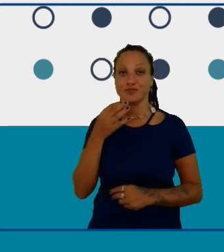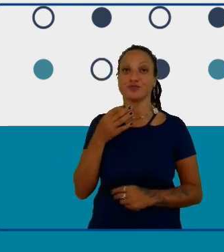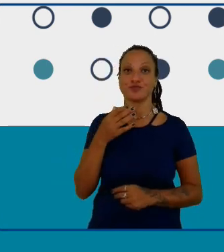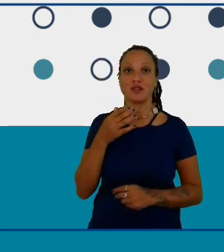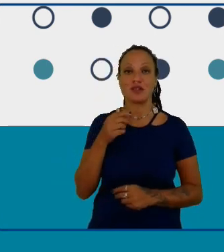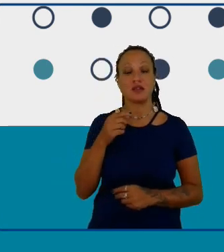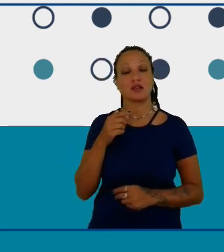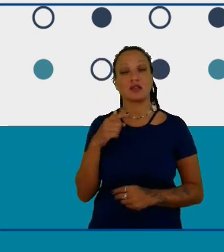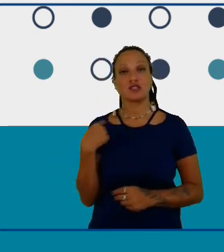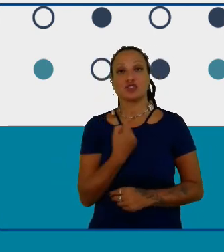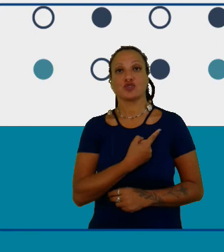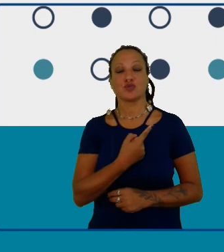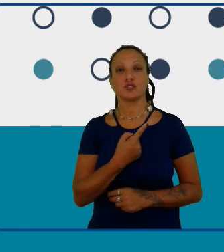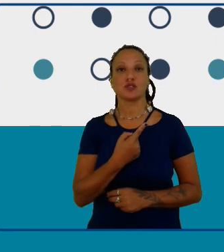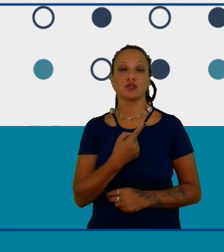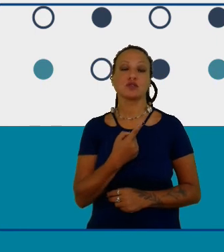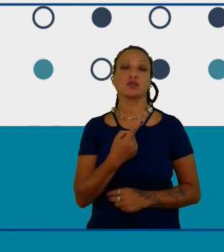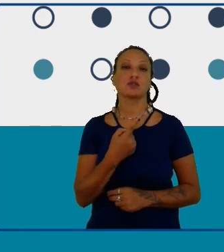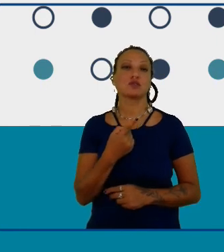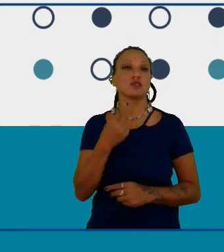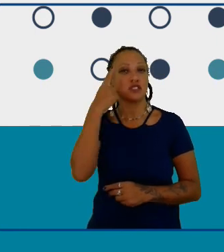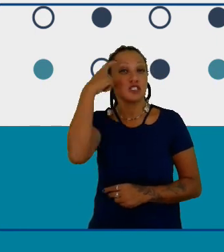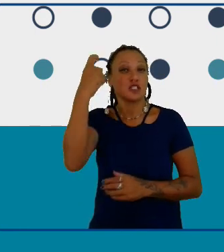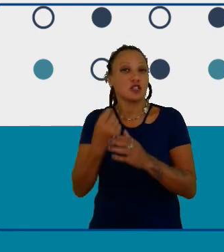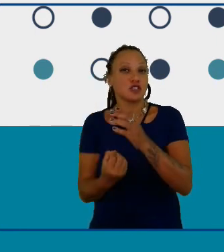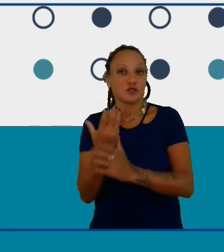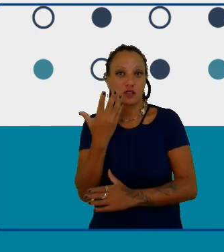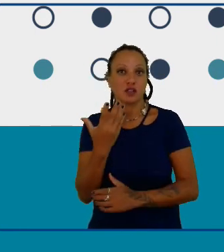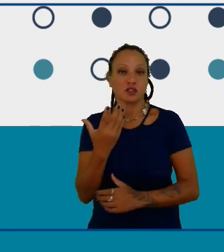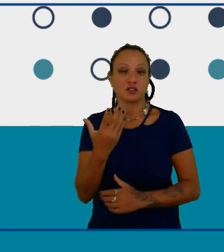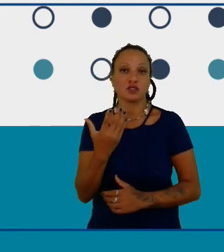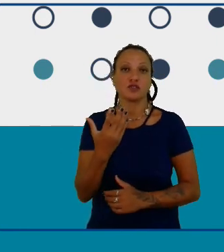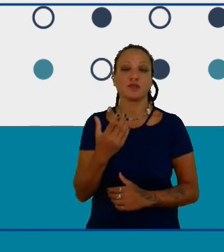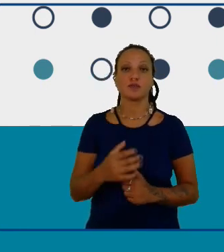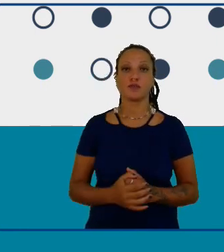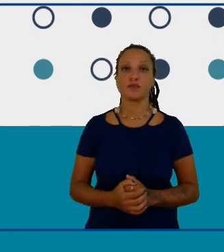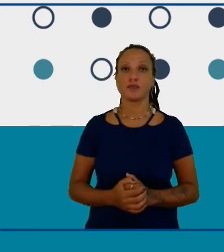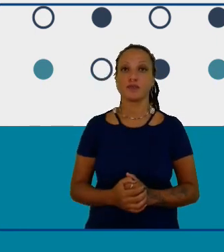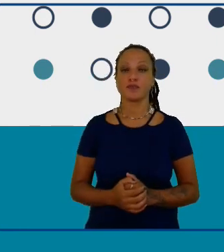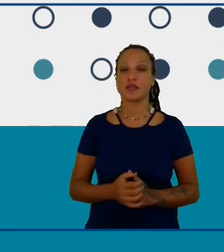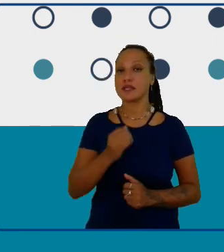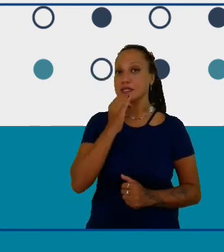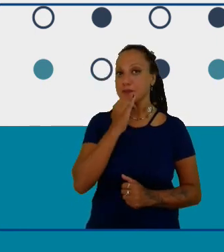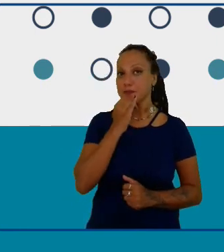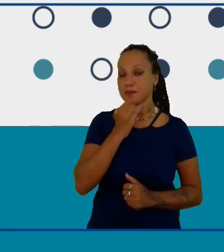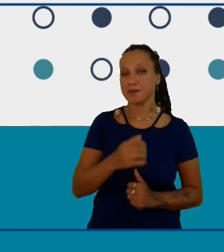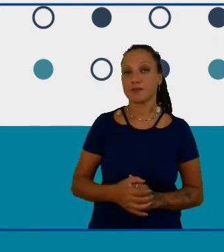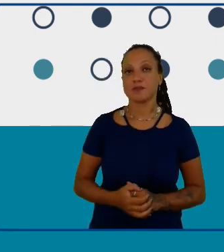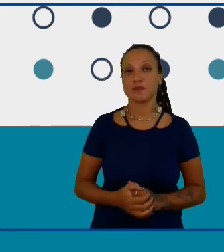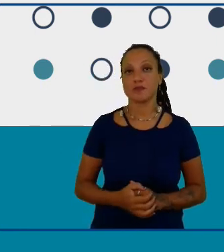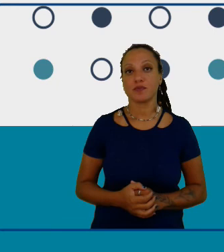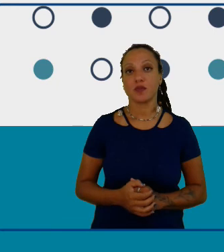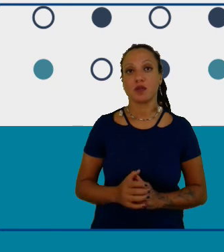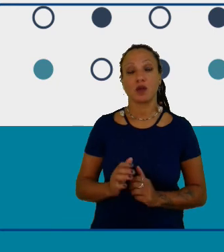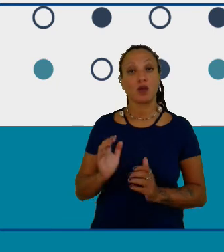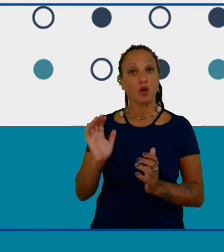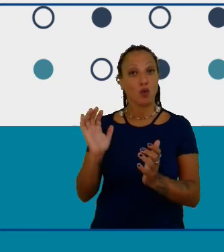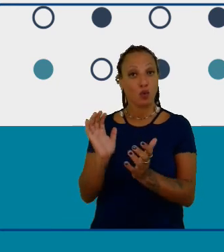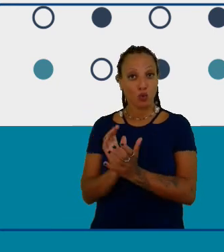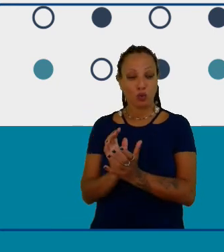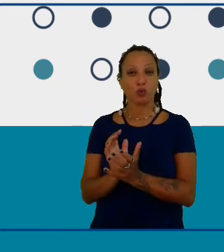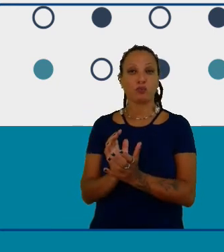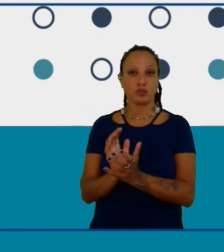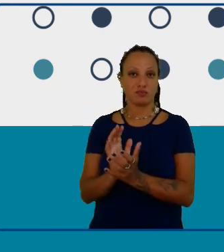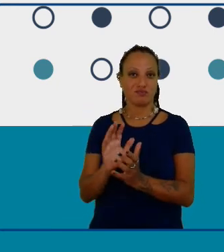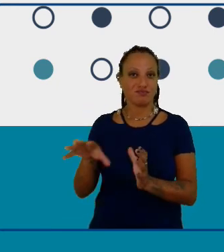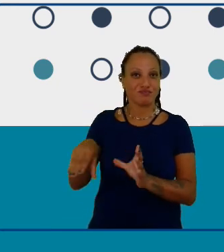conseguiu em duas situações uma o clube já era uma cultura da escola então os alunos estavam